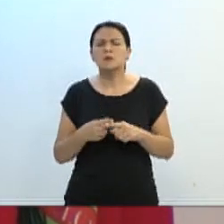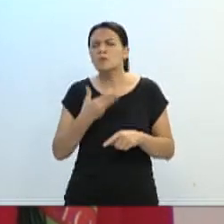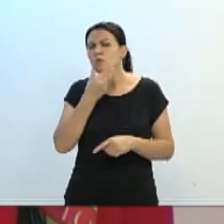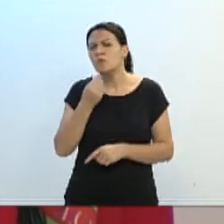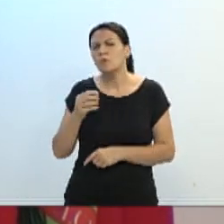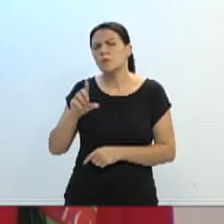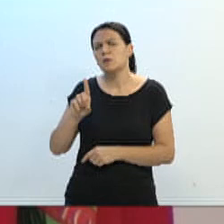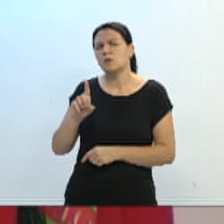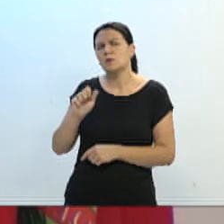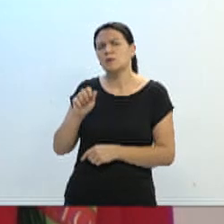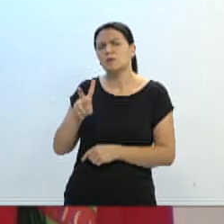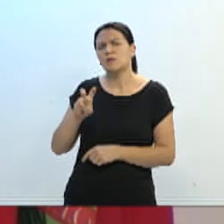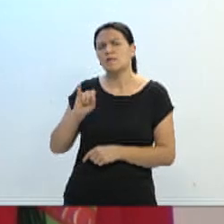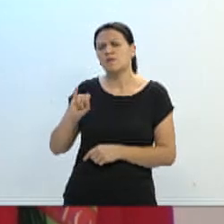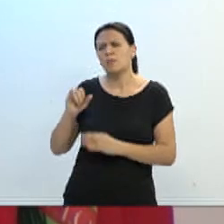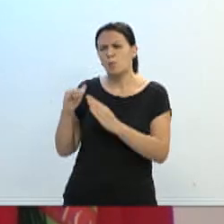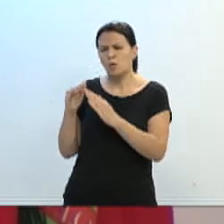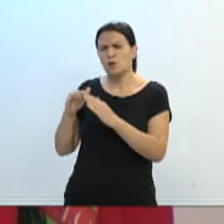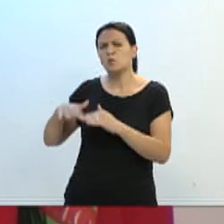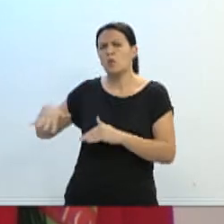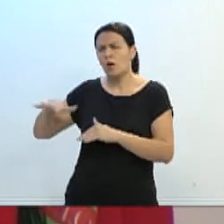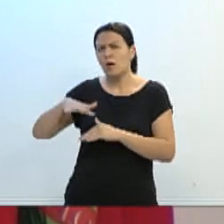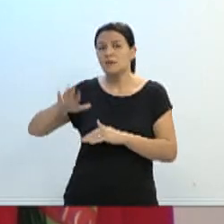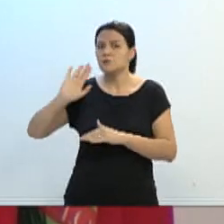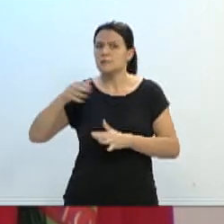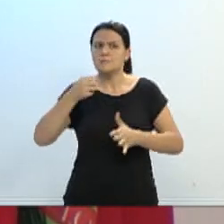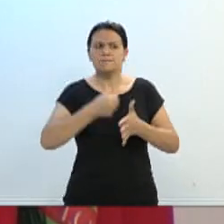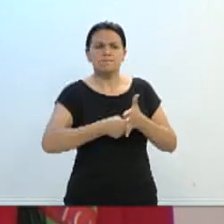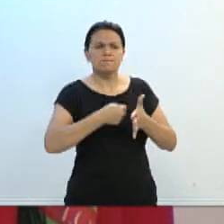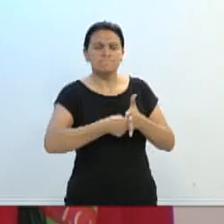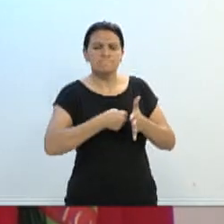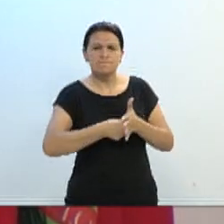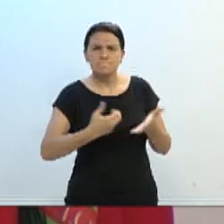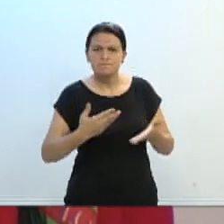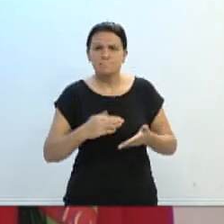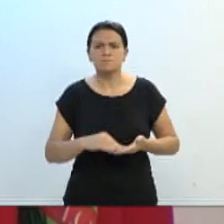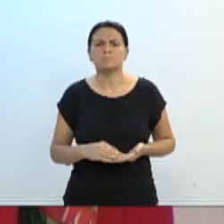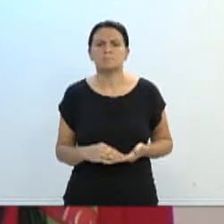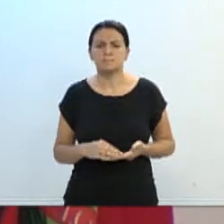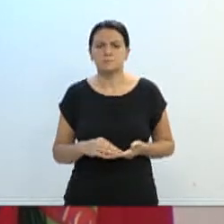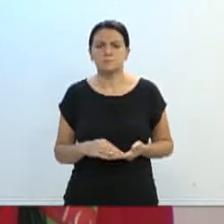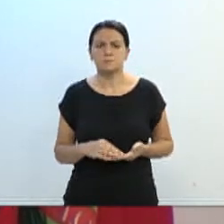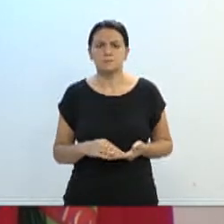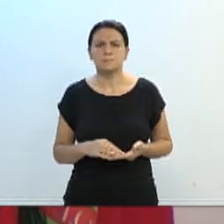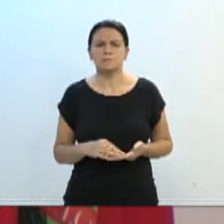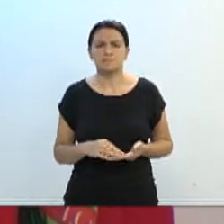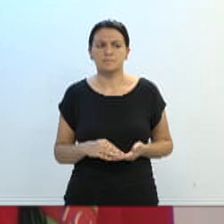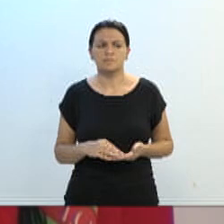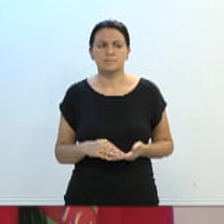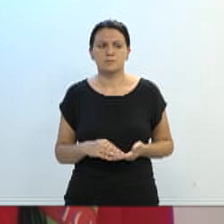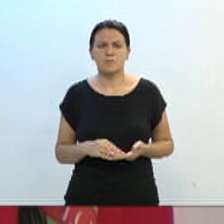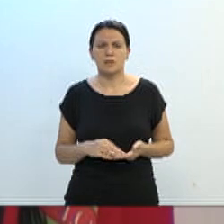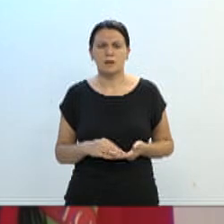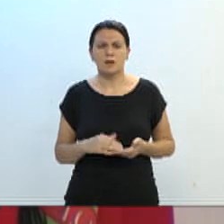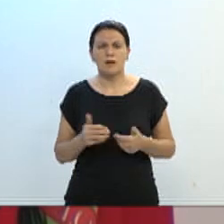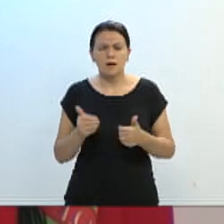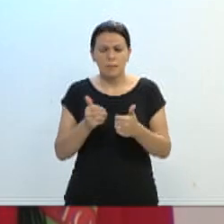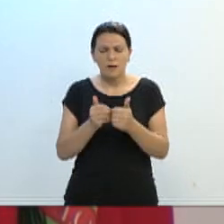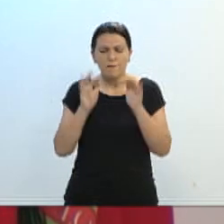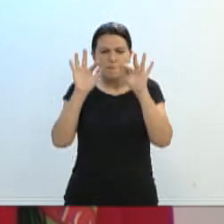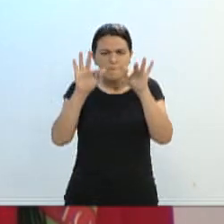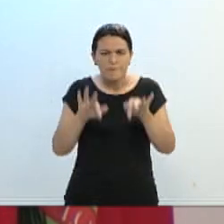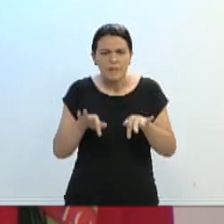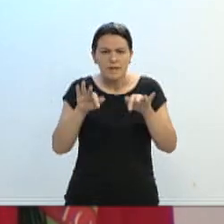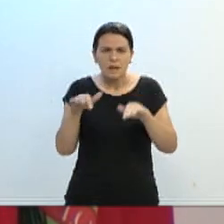vem nos cobrando algum tempo e é necessário que, a exemplo da parte final da rua, que esse trecho